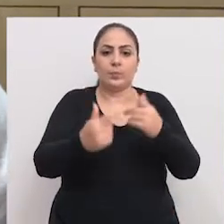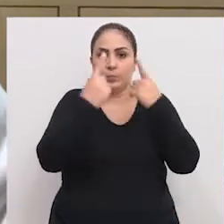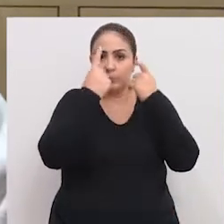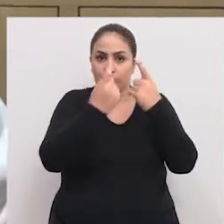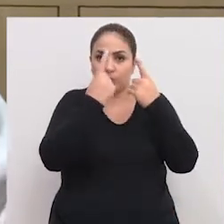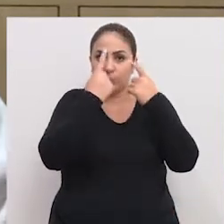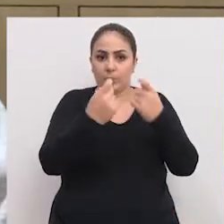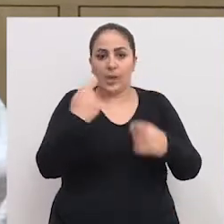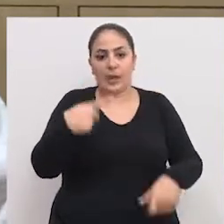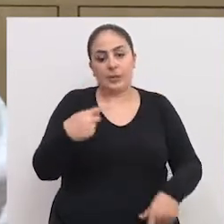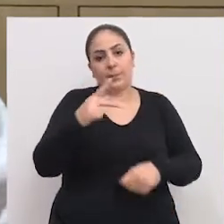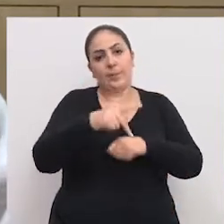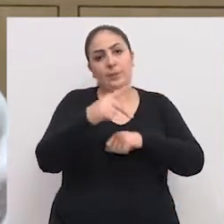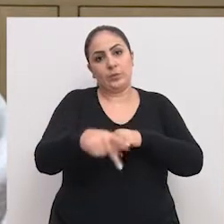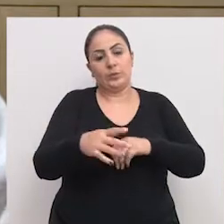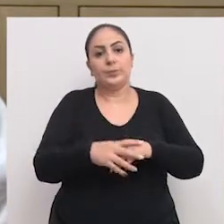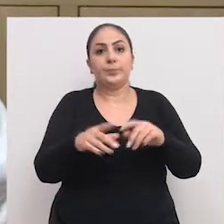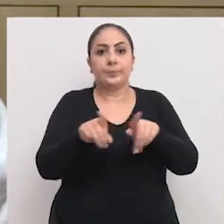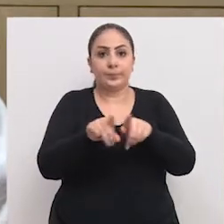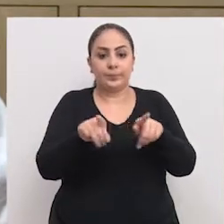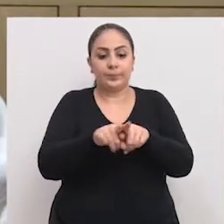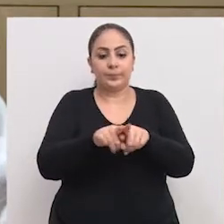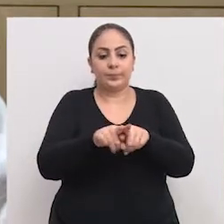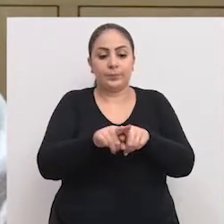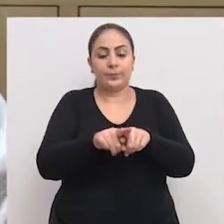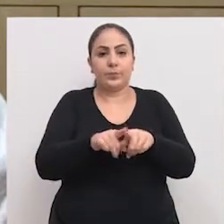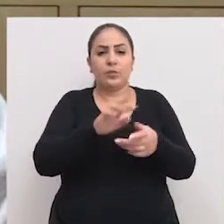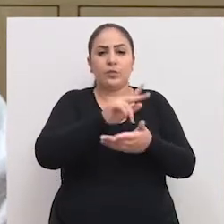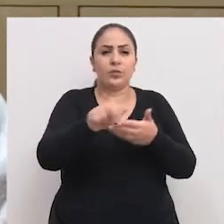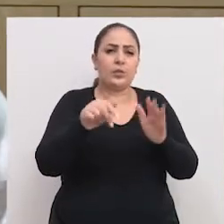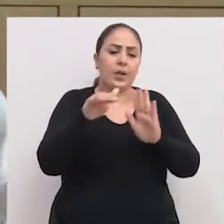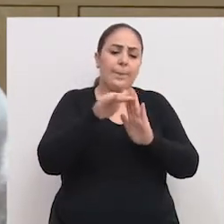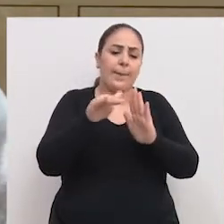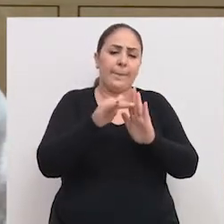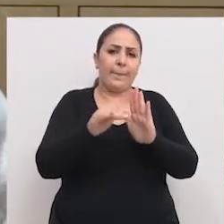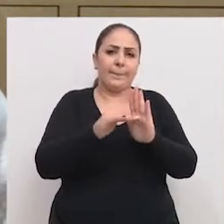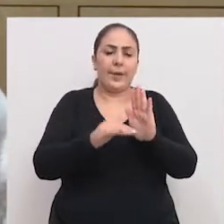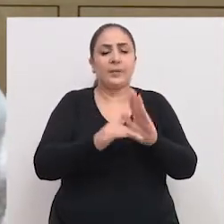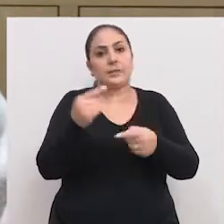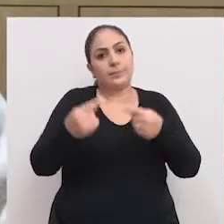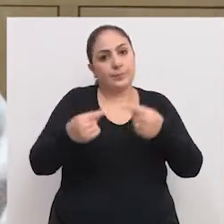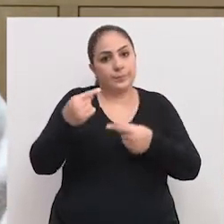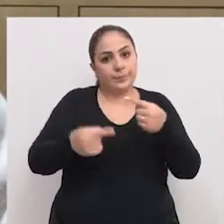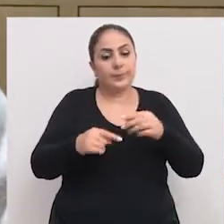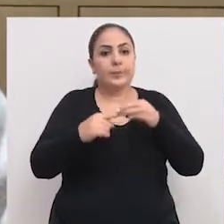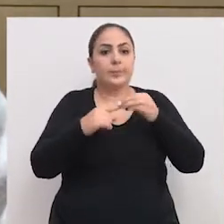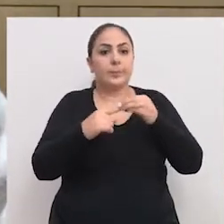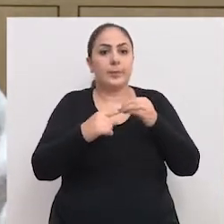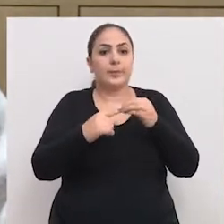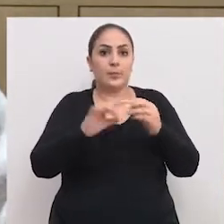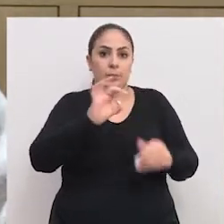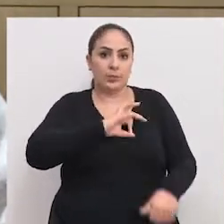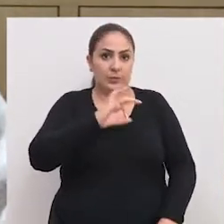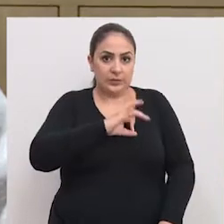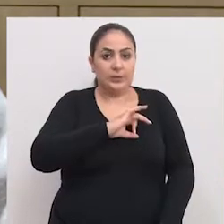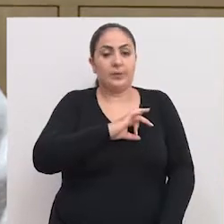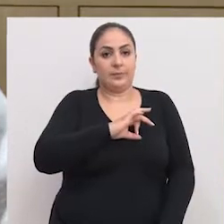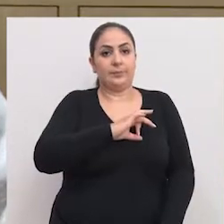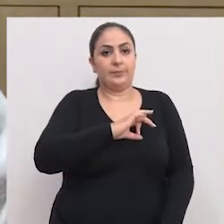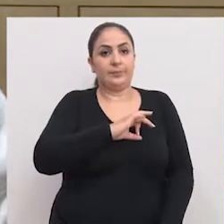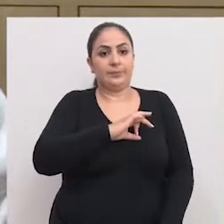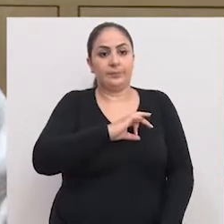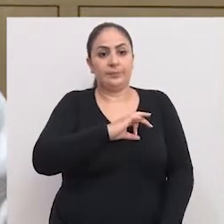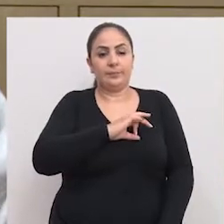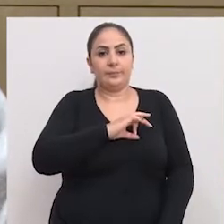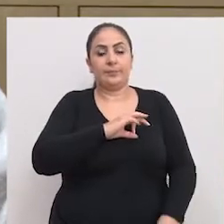processos de violência aqui em Passo Fundo. Além disso, várias pautas foram debatidas, principalmente com a Brigada Militar e